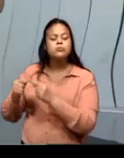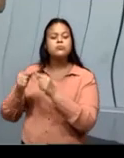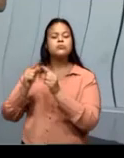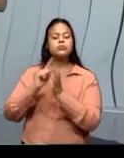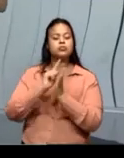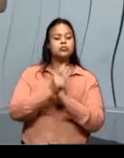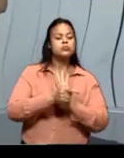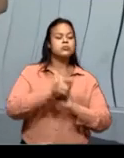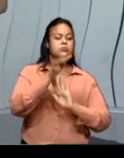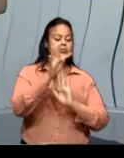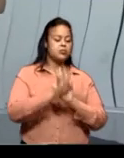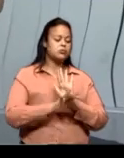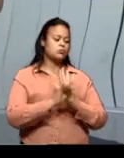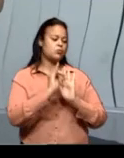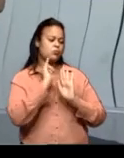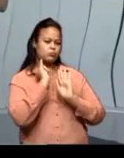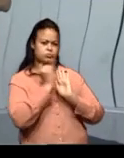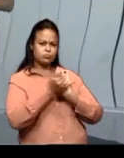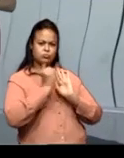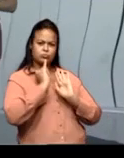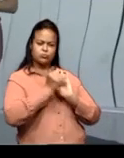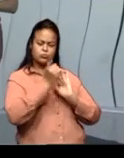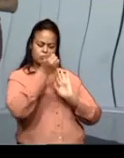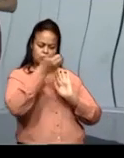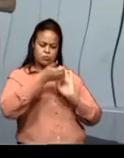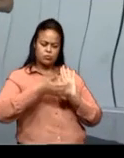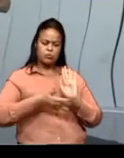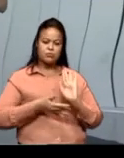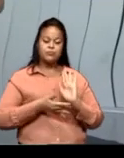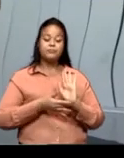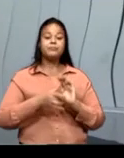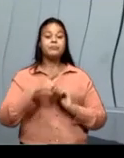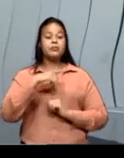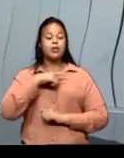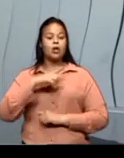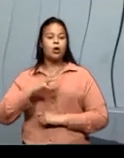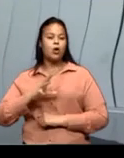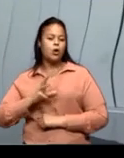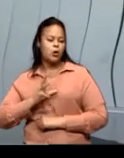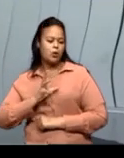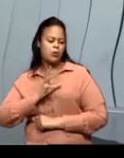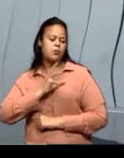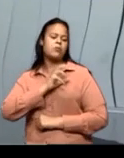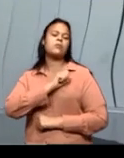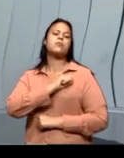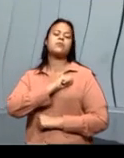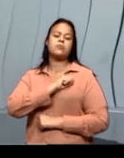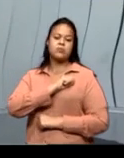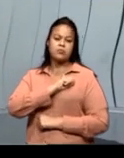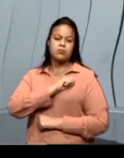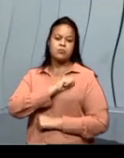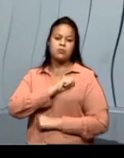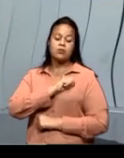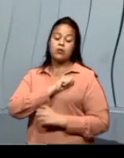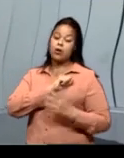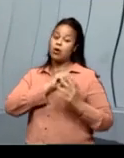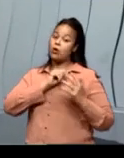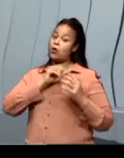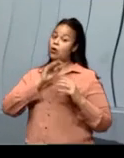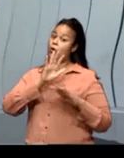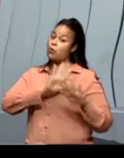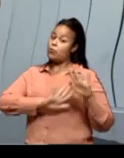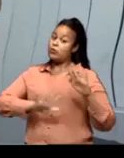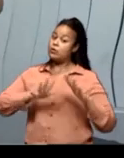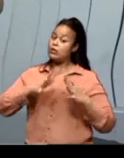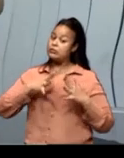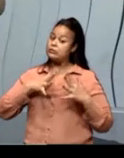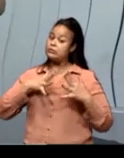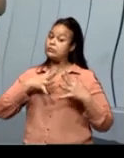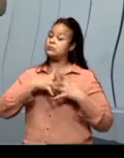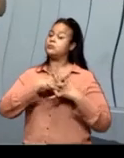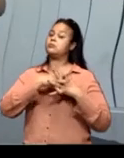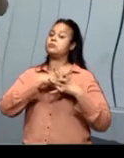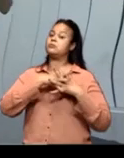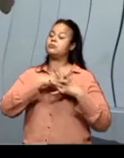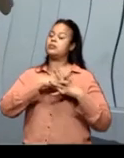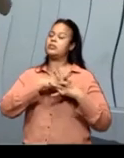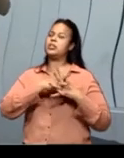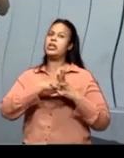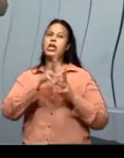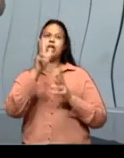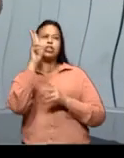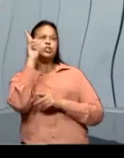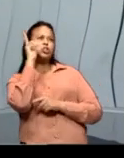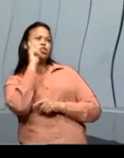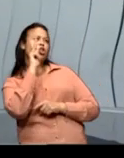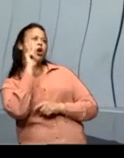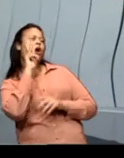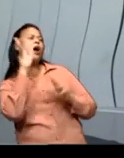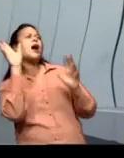textuais narrativos. A gente tem o romance. Olha, não confunda romance com a historinha de amor. É o